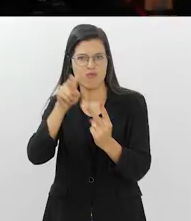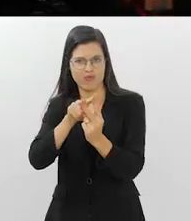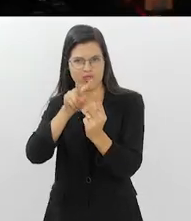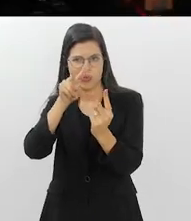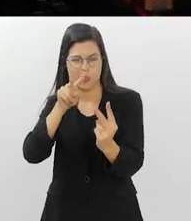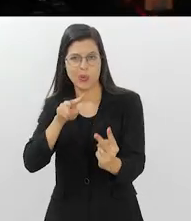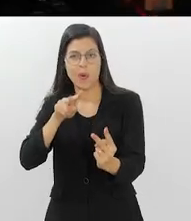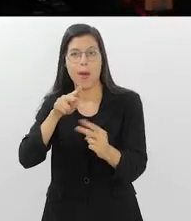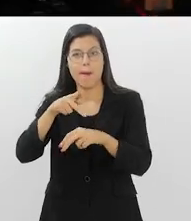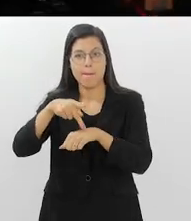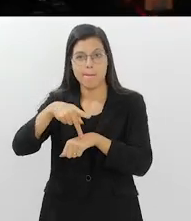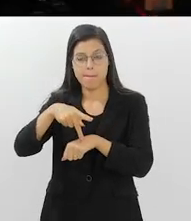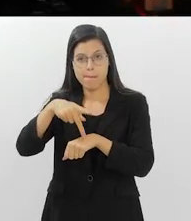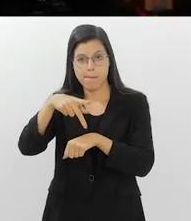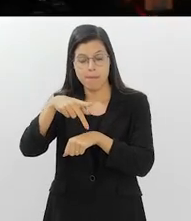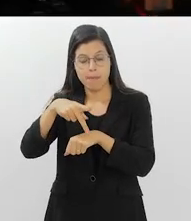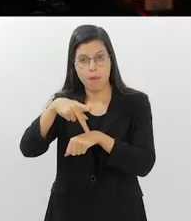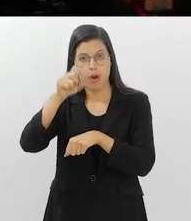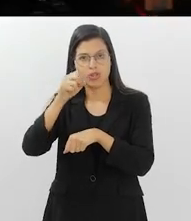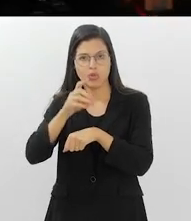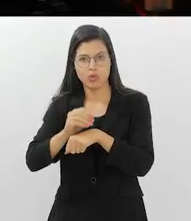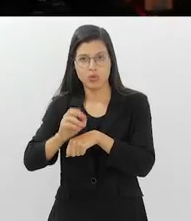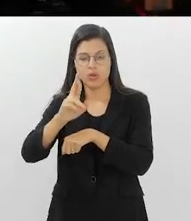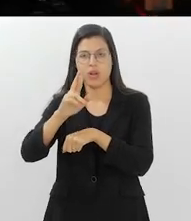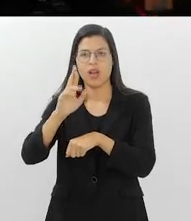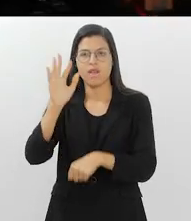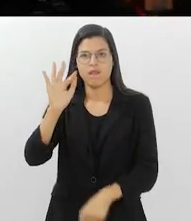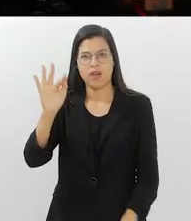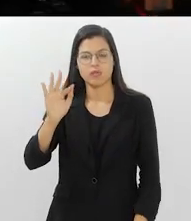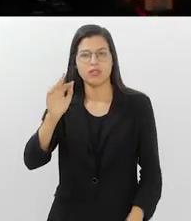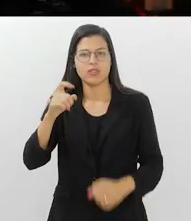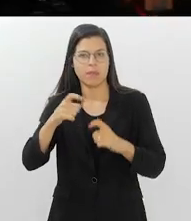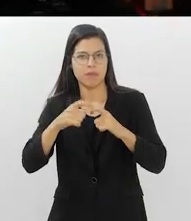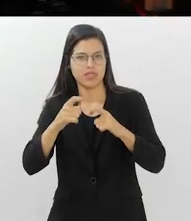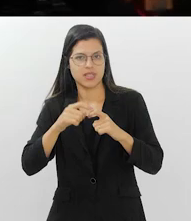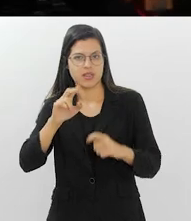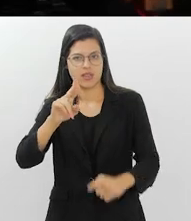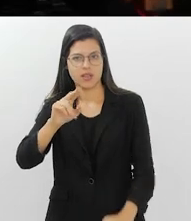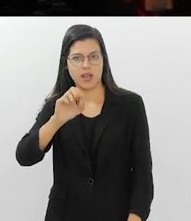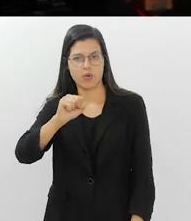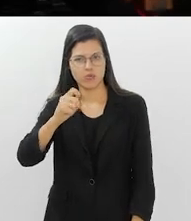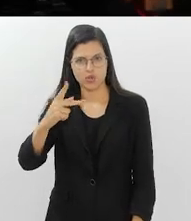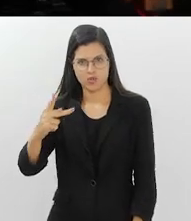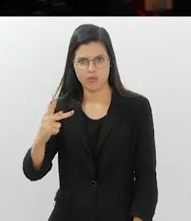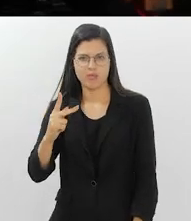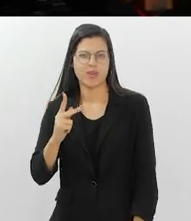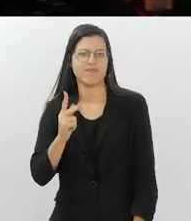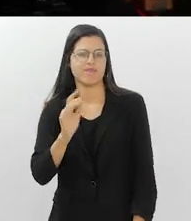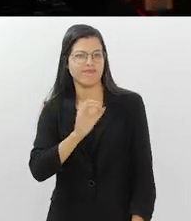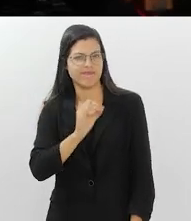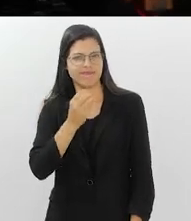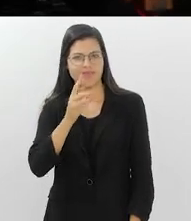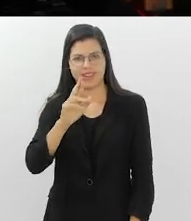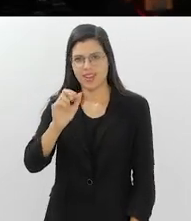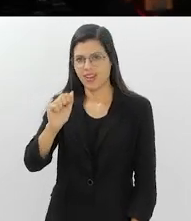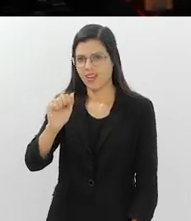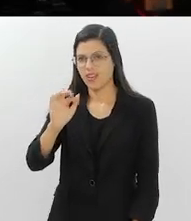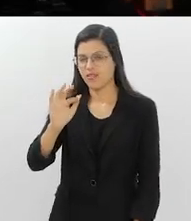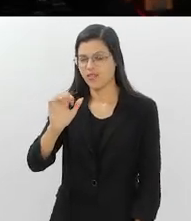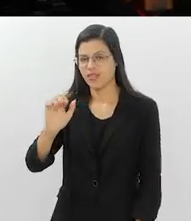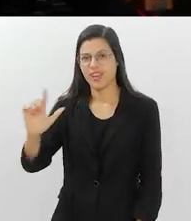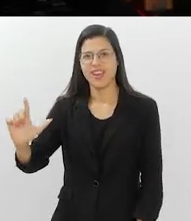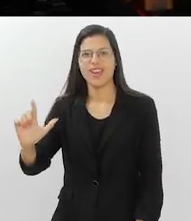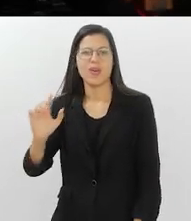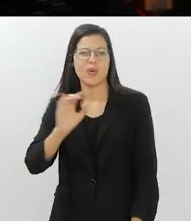online. Ela que é pós-doutoranda na Faculdade de Medicina da USP. Olá, Rafael. Uma alegria te receber